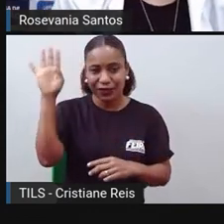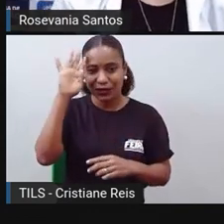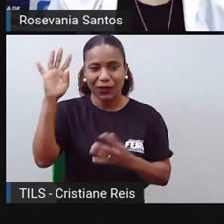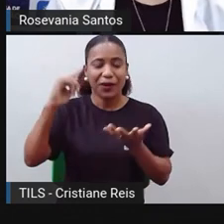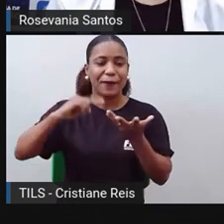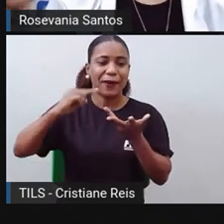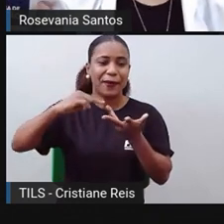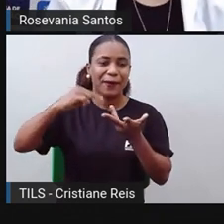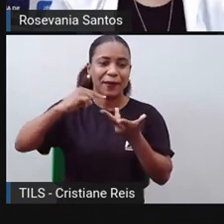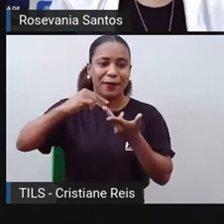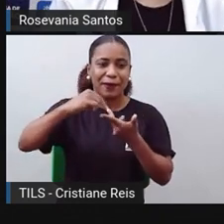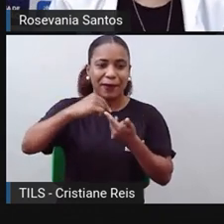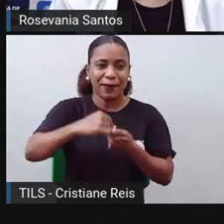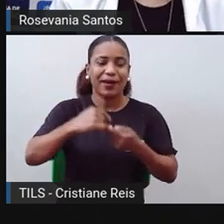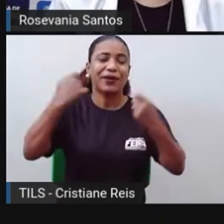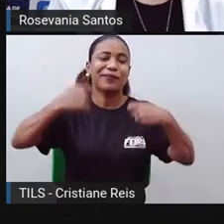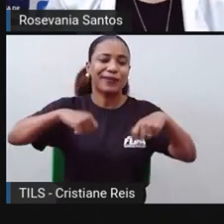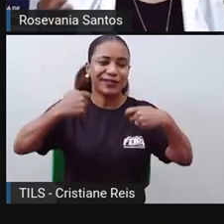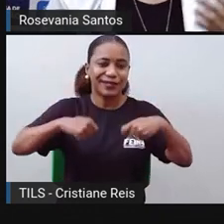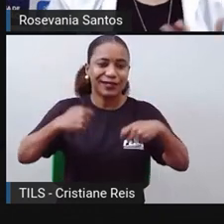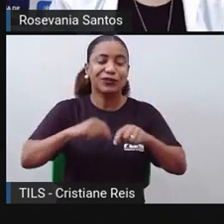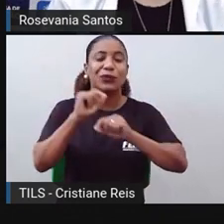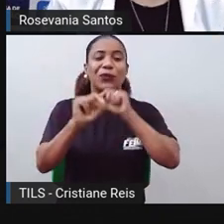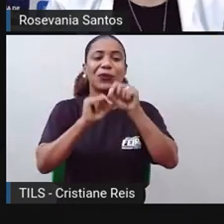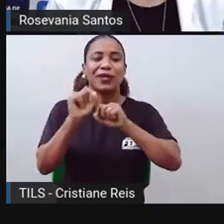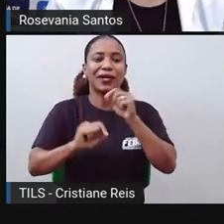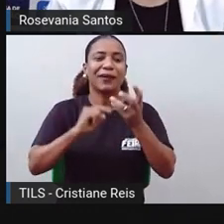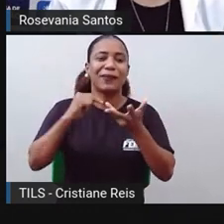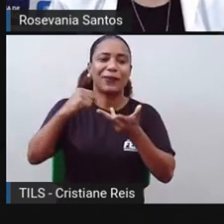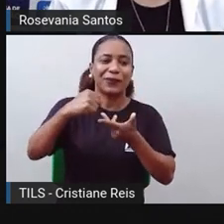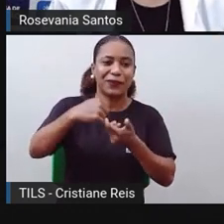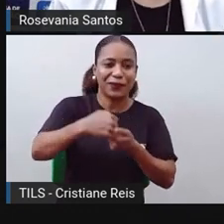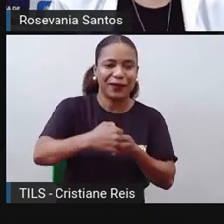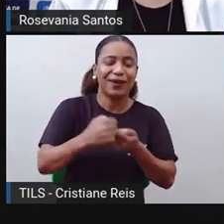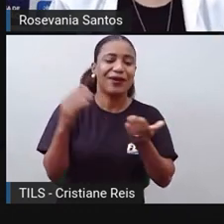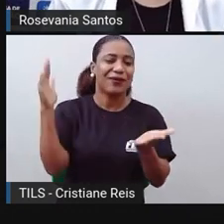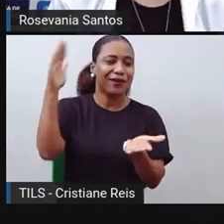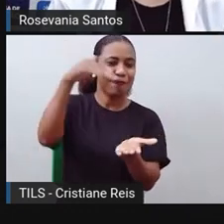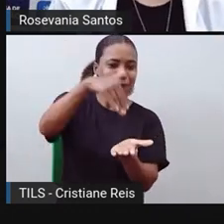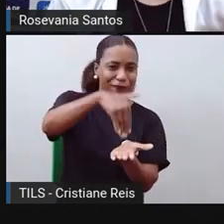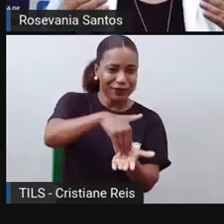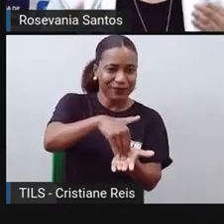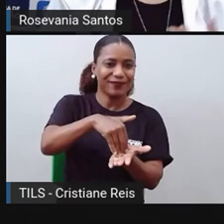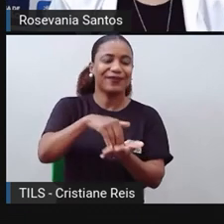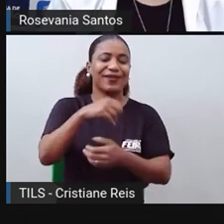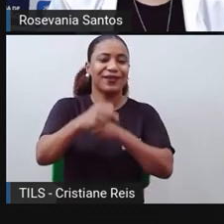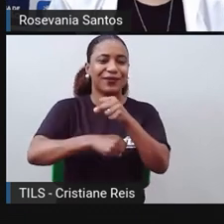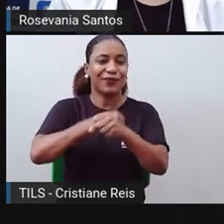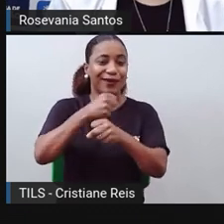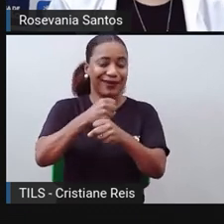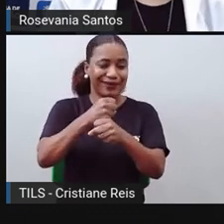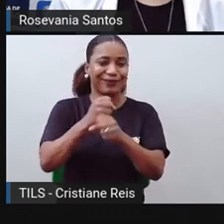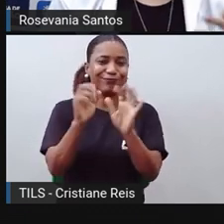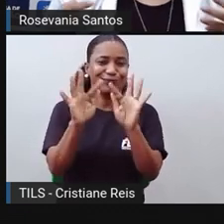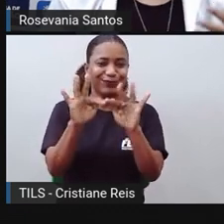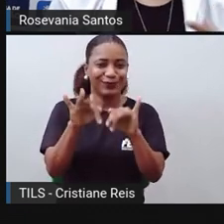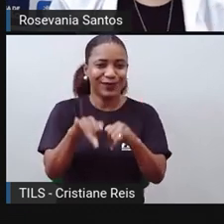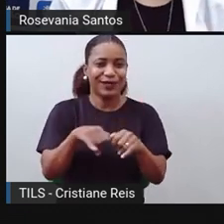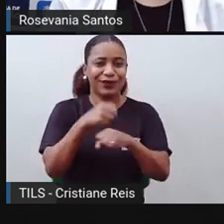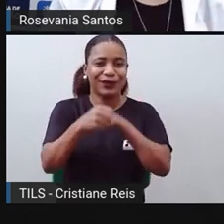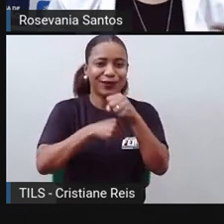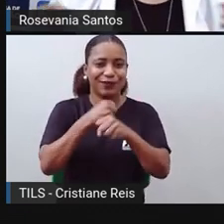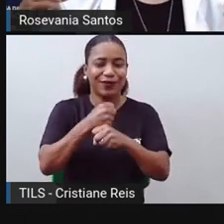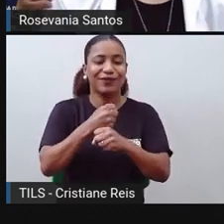vocês precisam para realizar esses sonhos, estamos chegando a mais um final de ano letivo, espero que vocês tenham